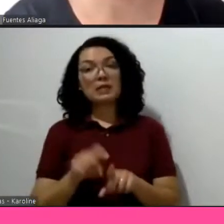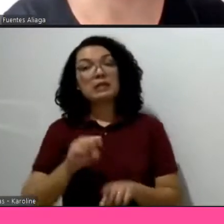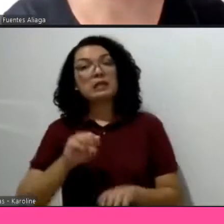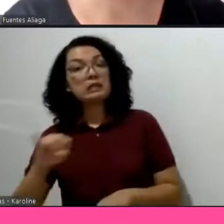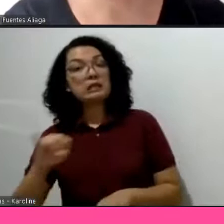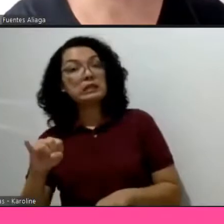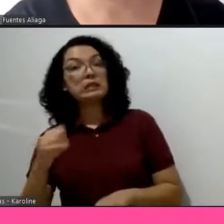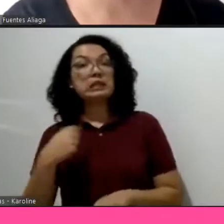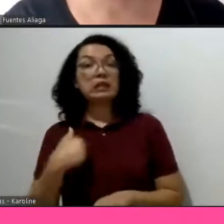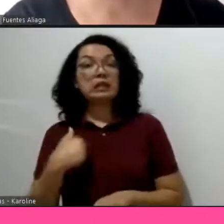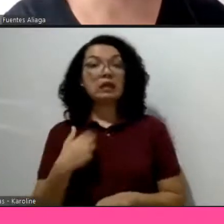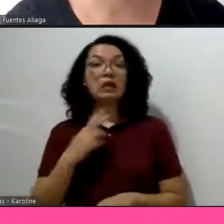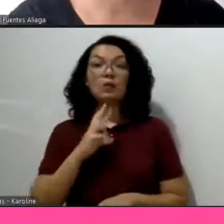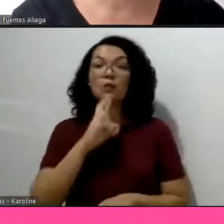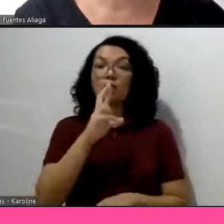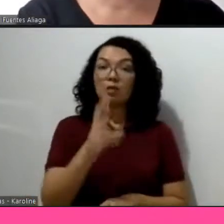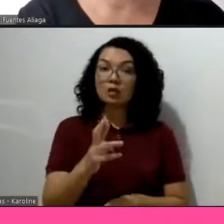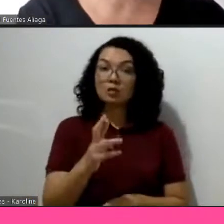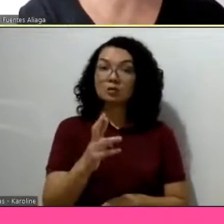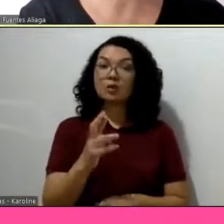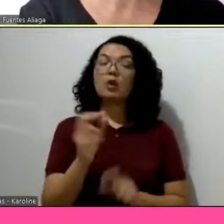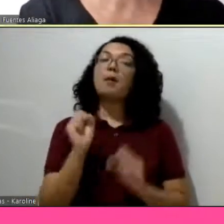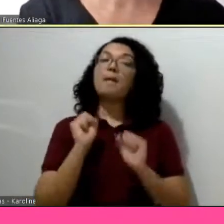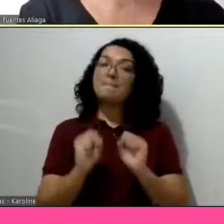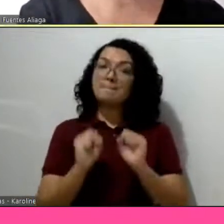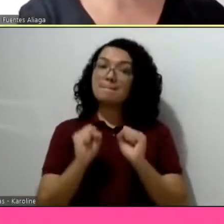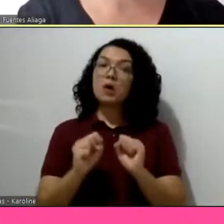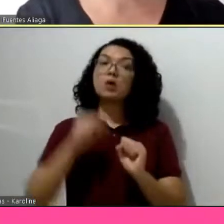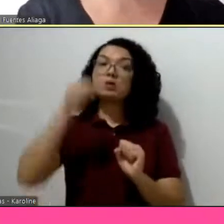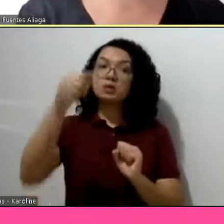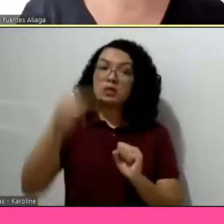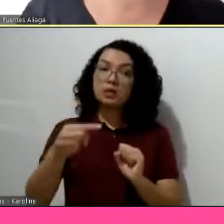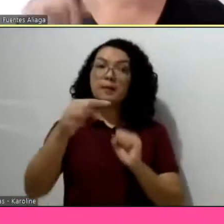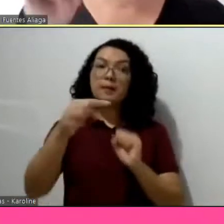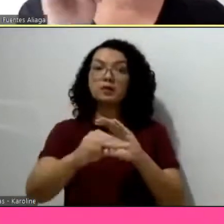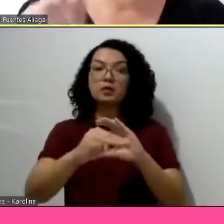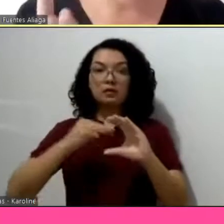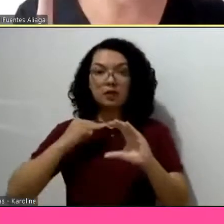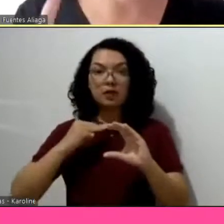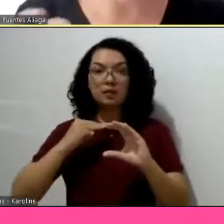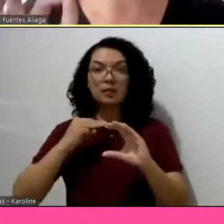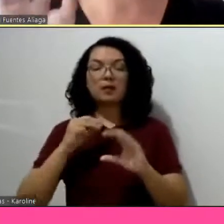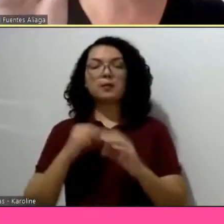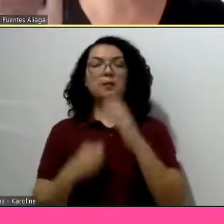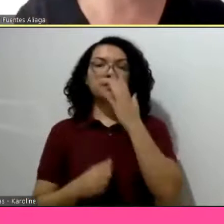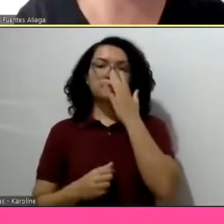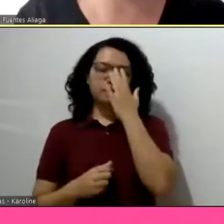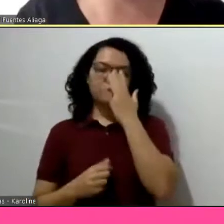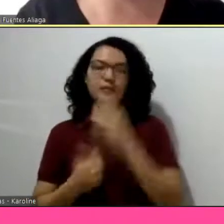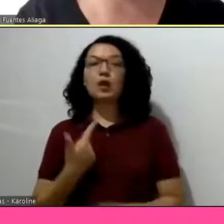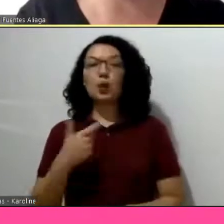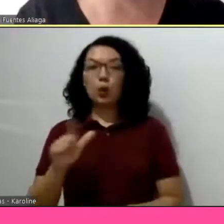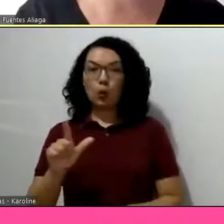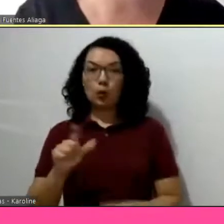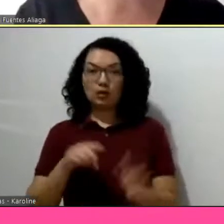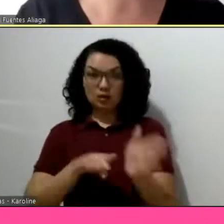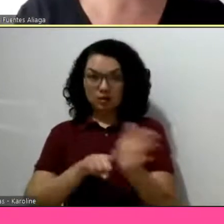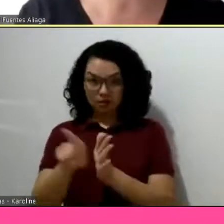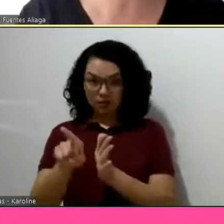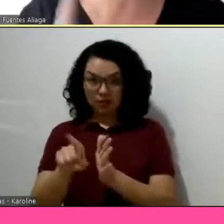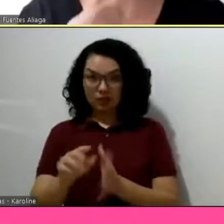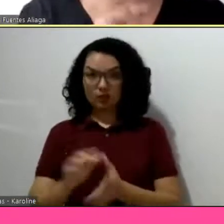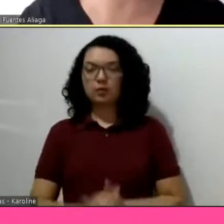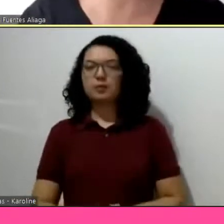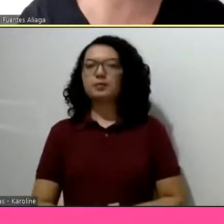hoje, a Maribel tem meu e-mail. Ótimo. Na verdade, assim, mais uma, é um pouco dessa tua